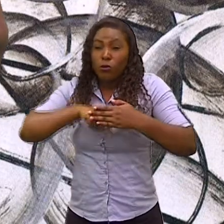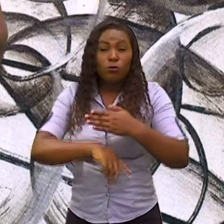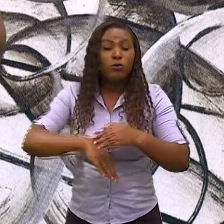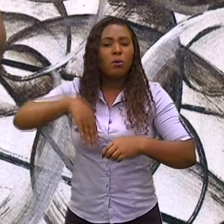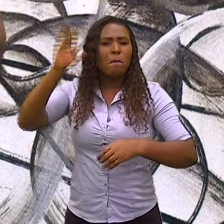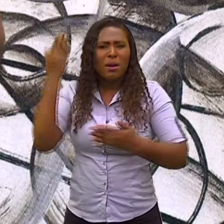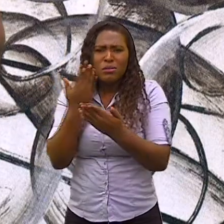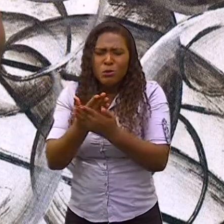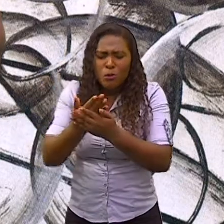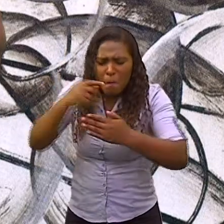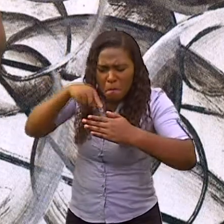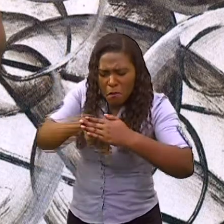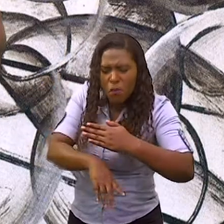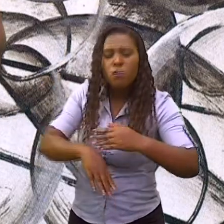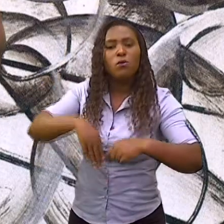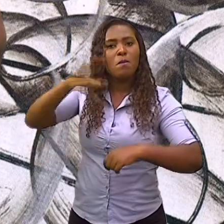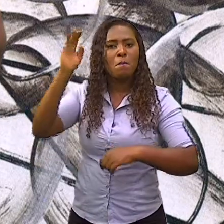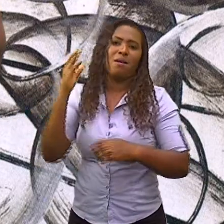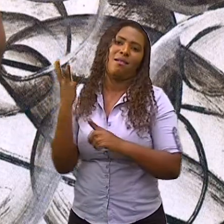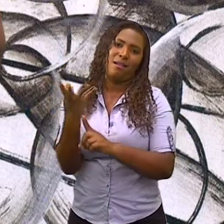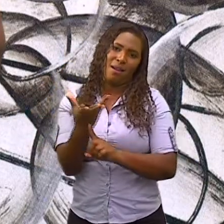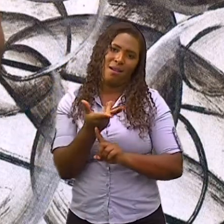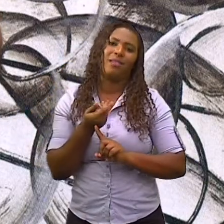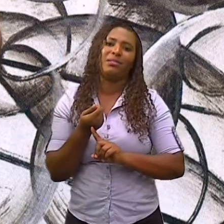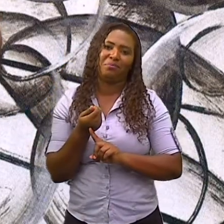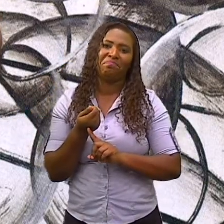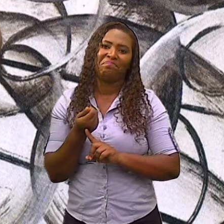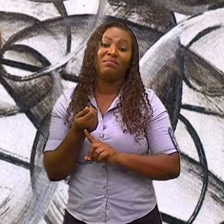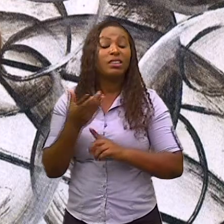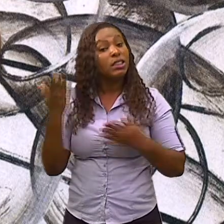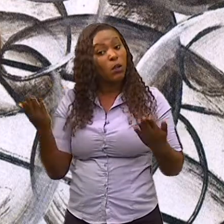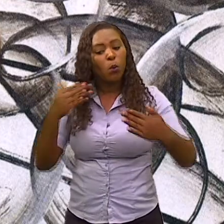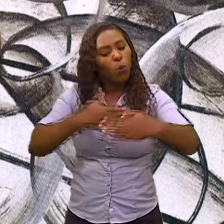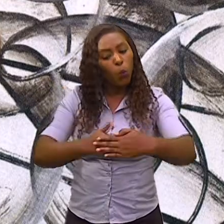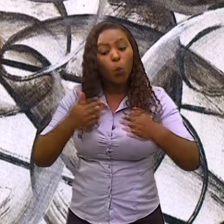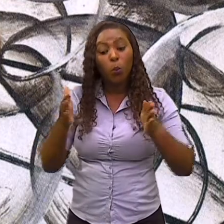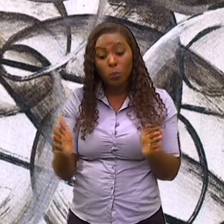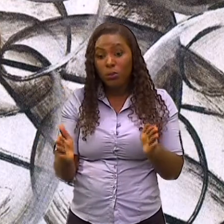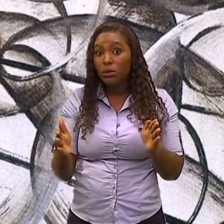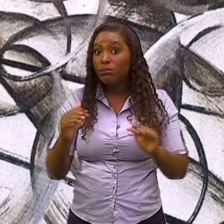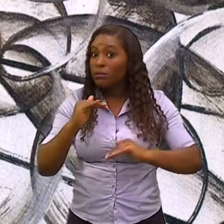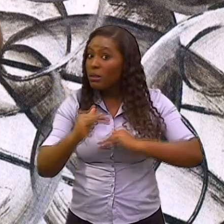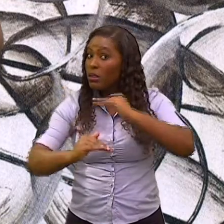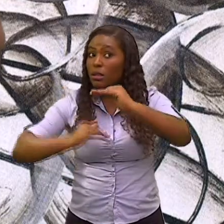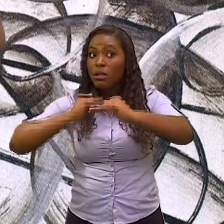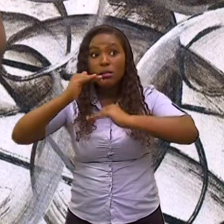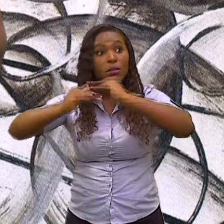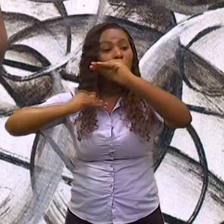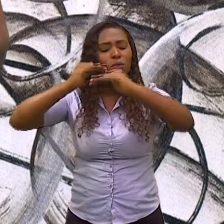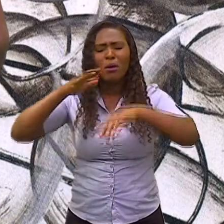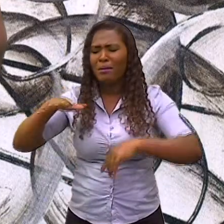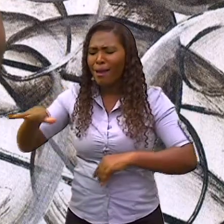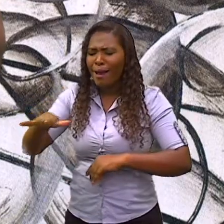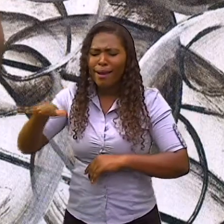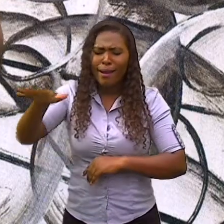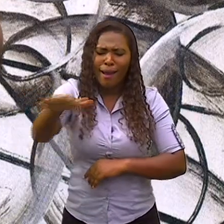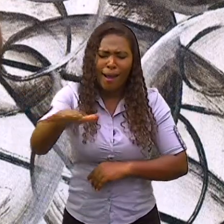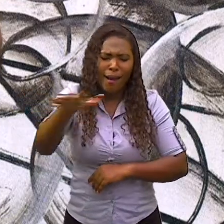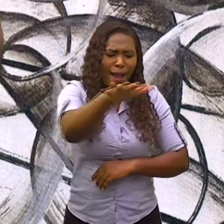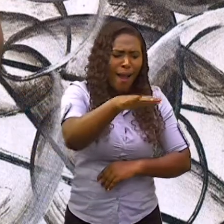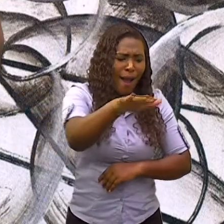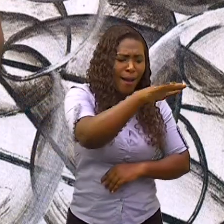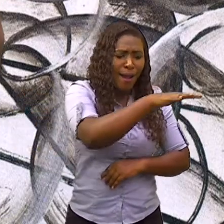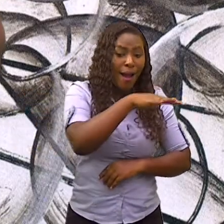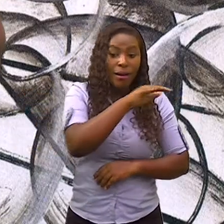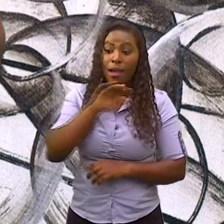E esse movimento, ele foi um dos movimentos artísticos que se desenvolveu em todas as artes e exerceu